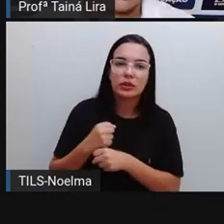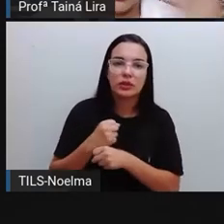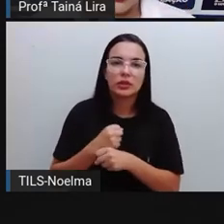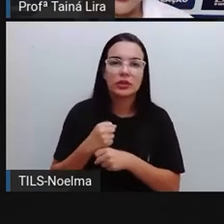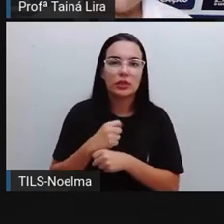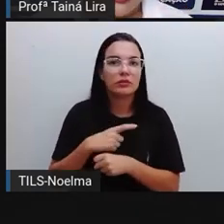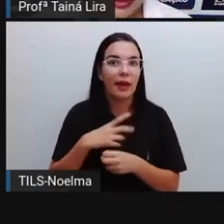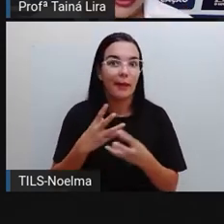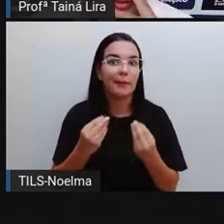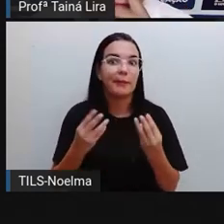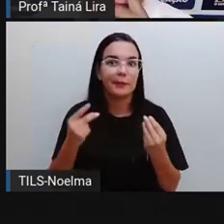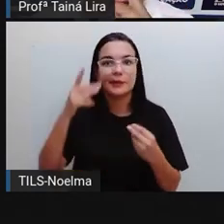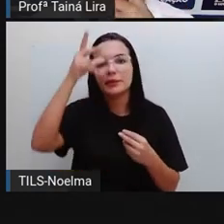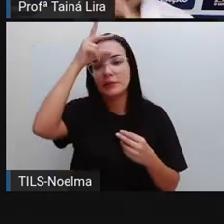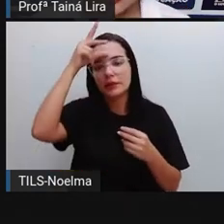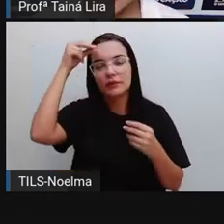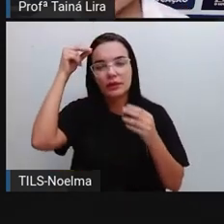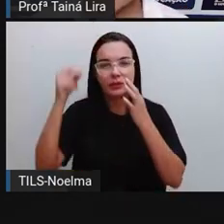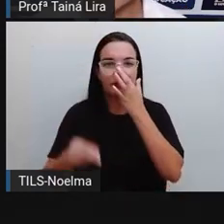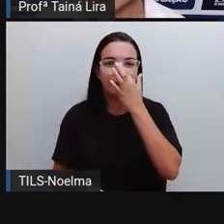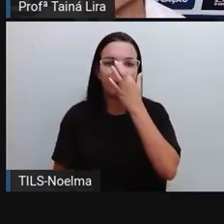gente tem muitos prefeitos, tá bom?